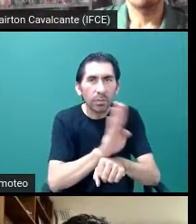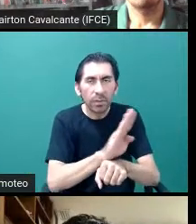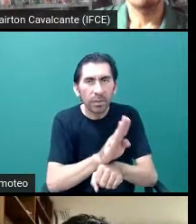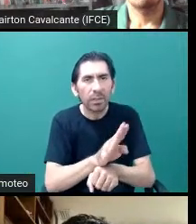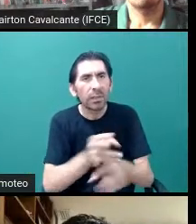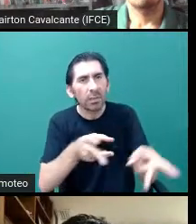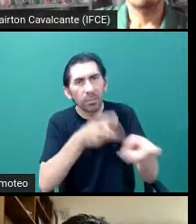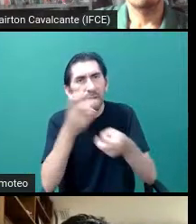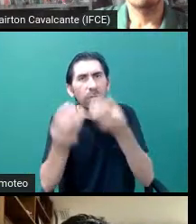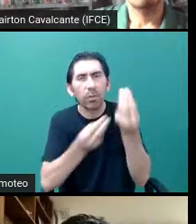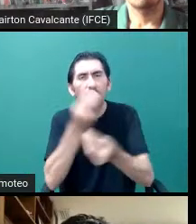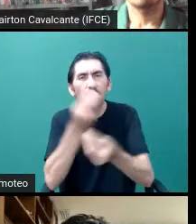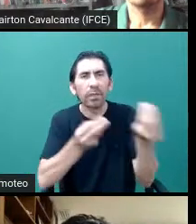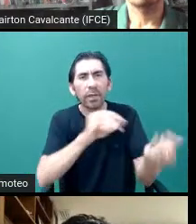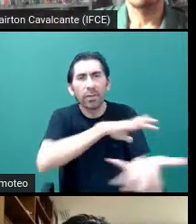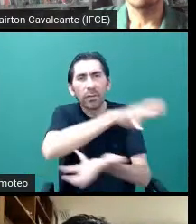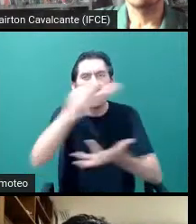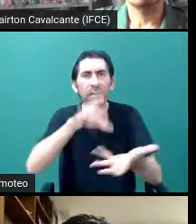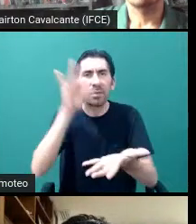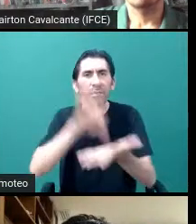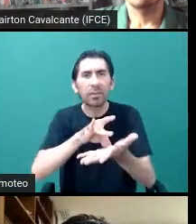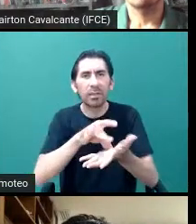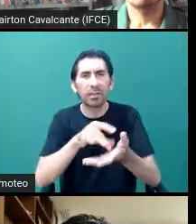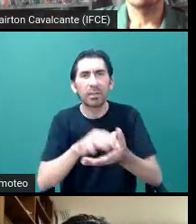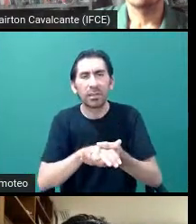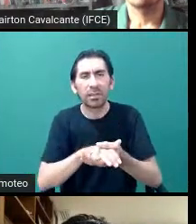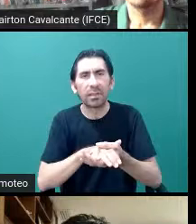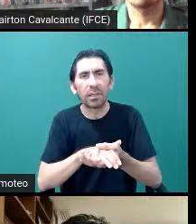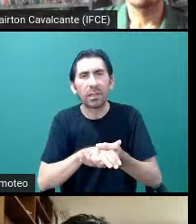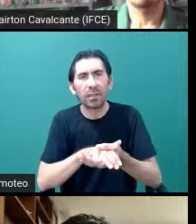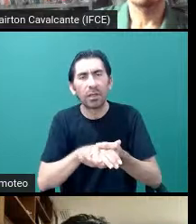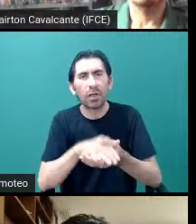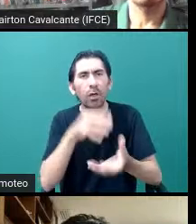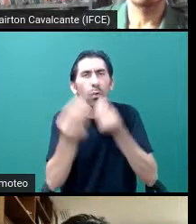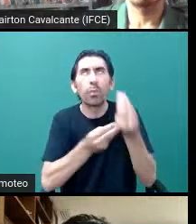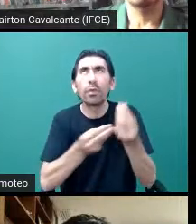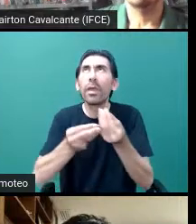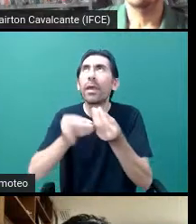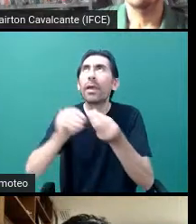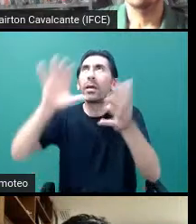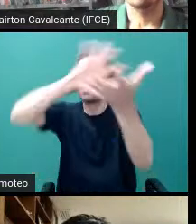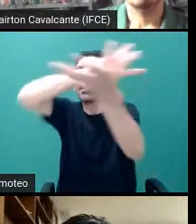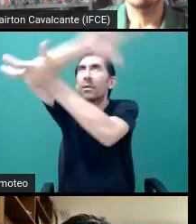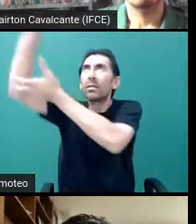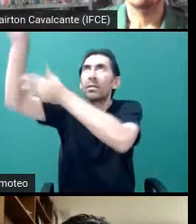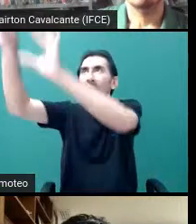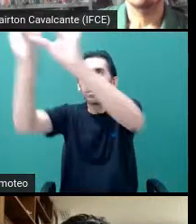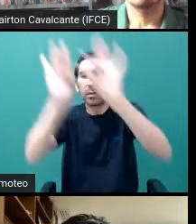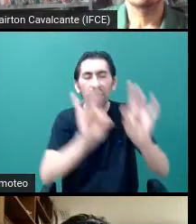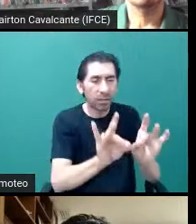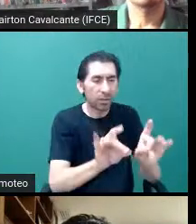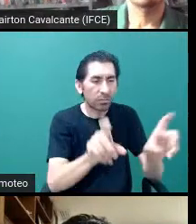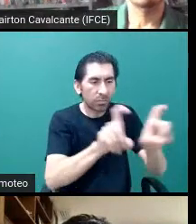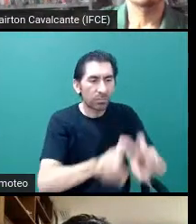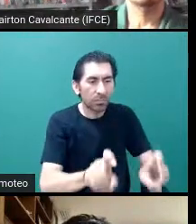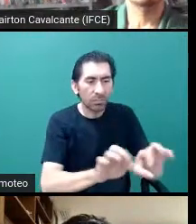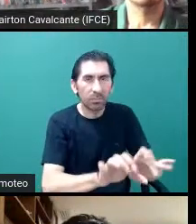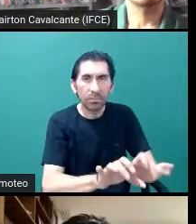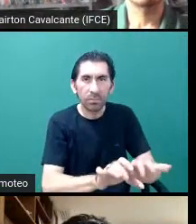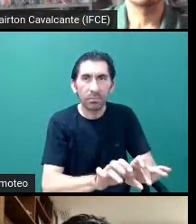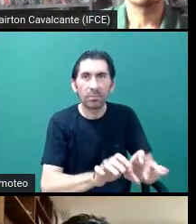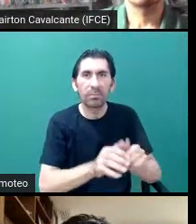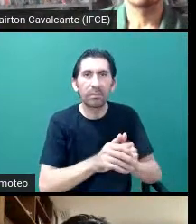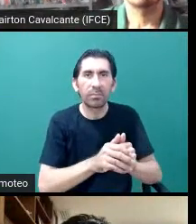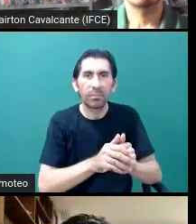integrado de uma galáxia, por exemplo. Você consegue ter a imagem da galáxia, imagem como a simulação gerou.